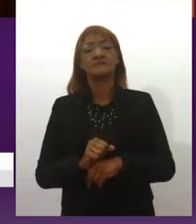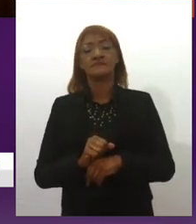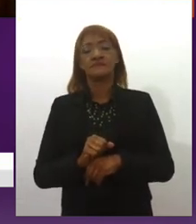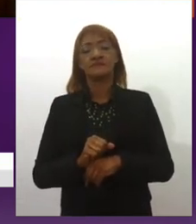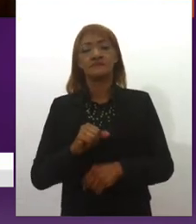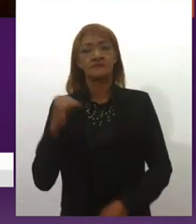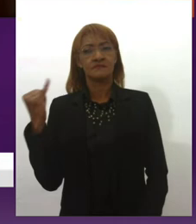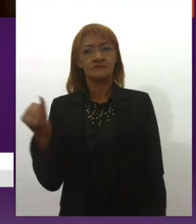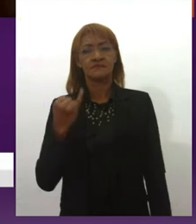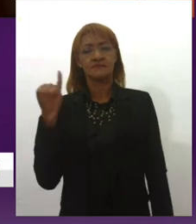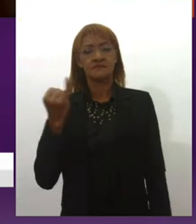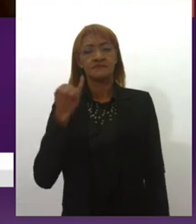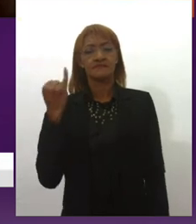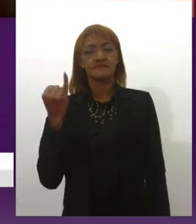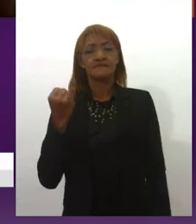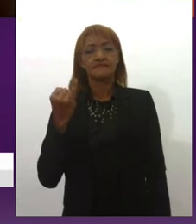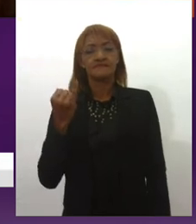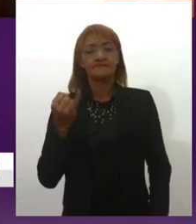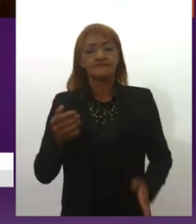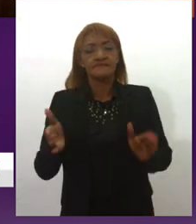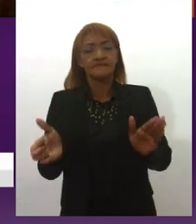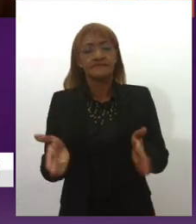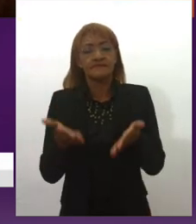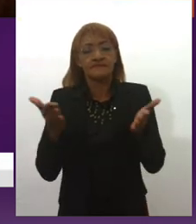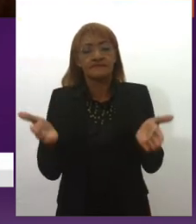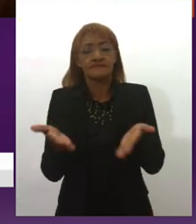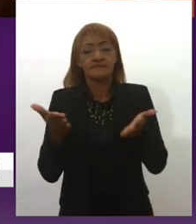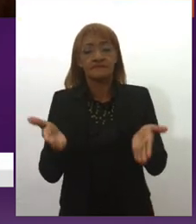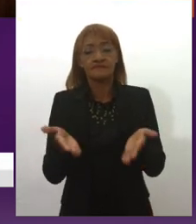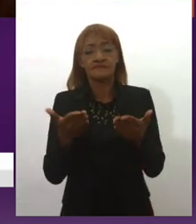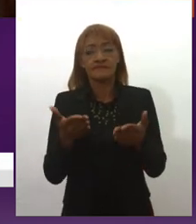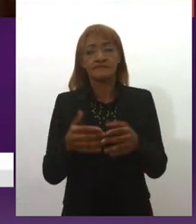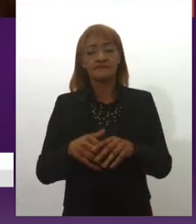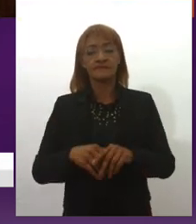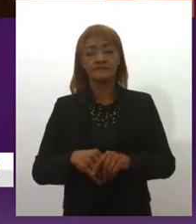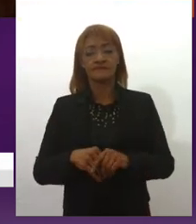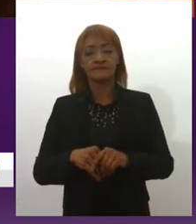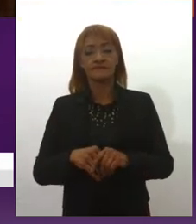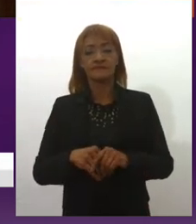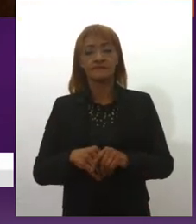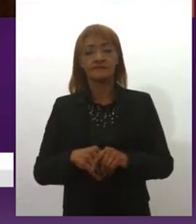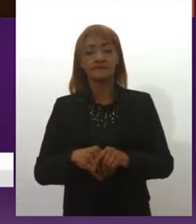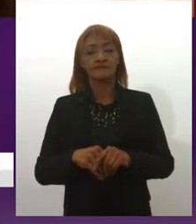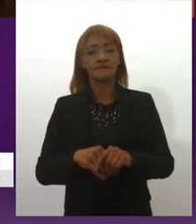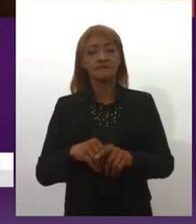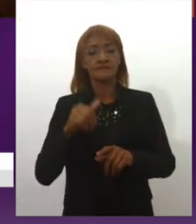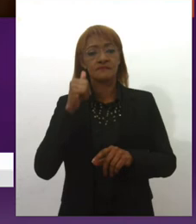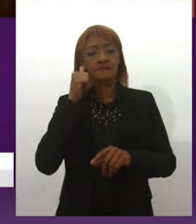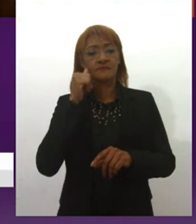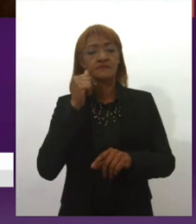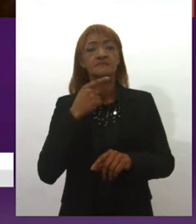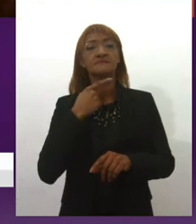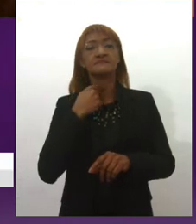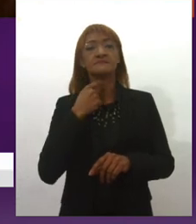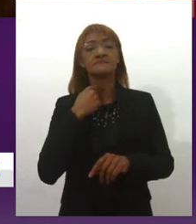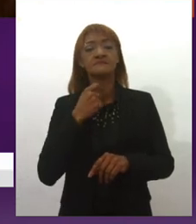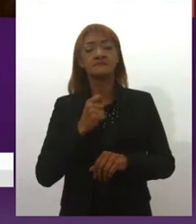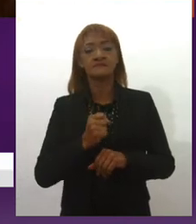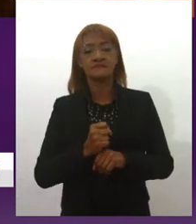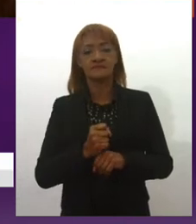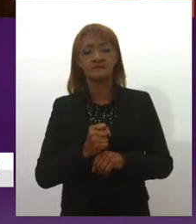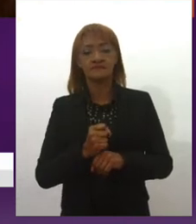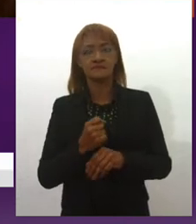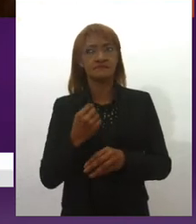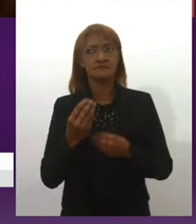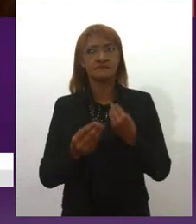importante para se incentivar, né, porque eu acho que uma mulher, quando ela tem uma vontade, assim, um pouco, como que eu posso